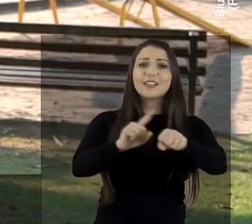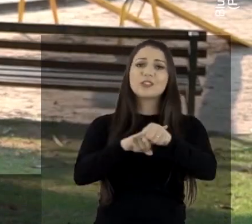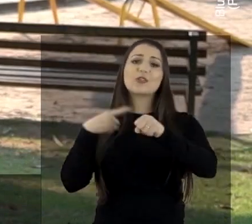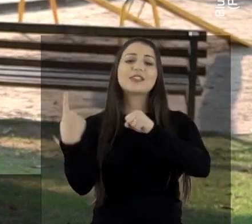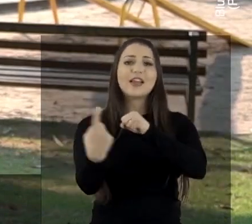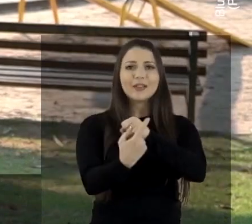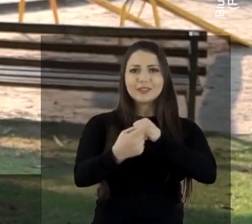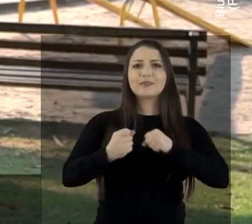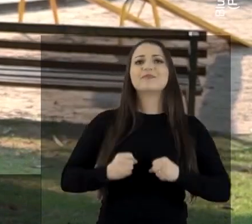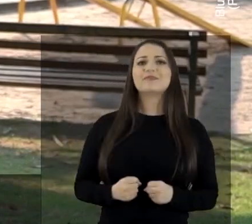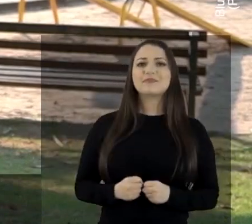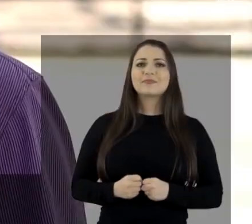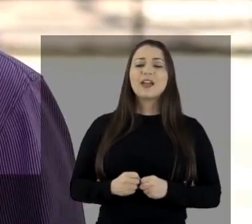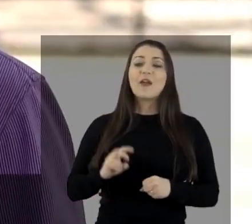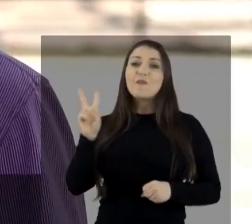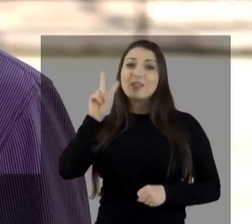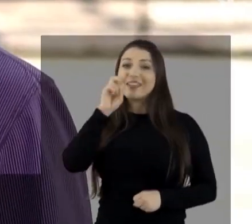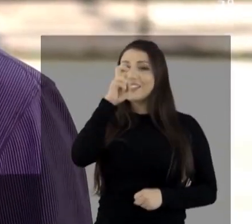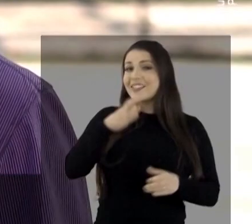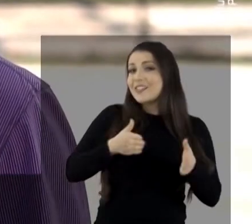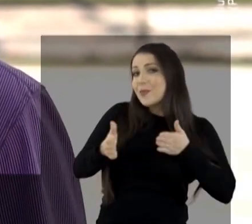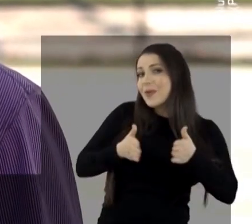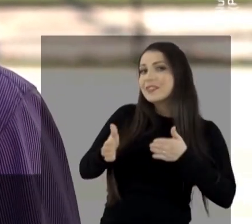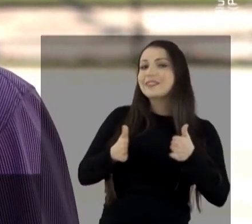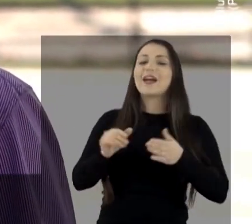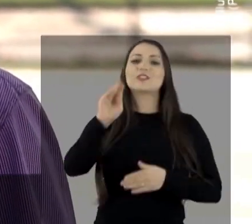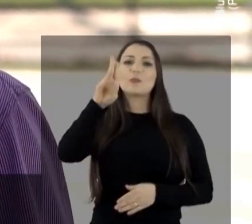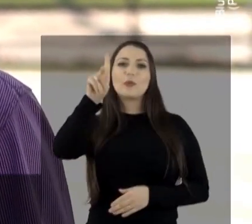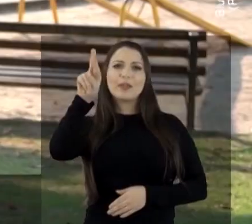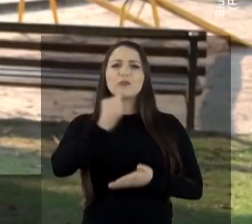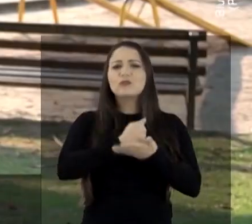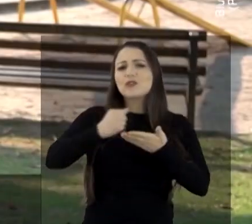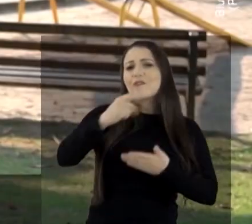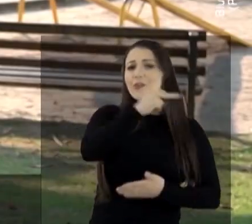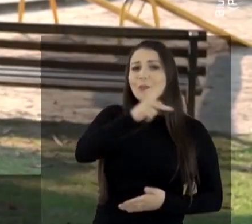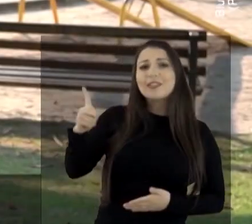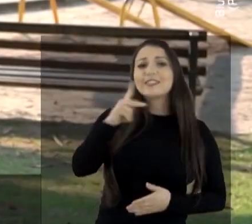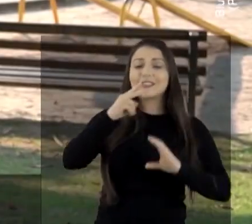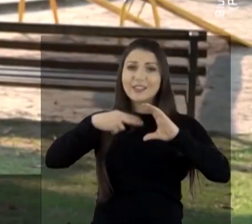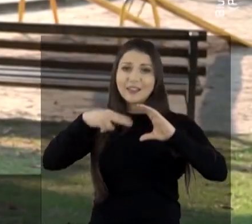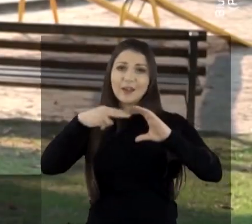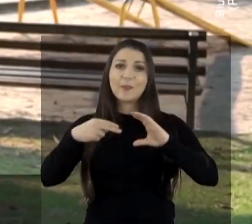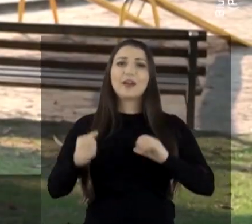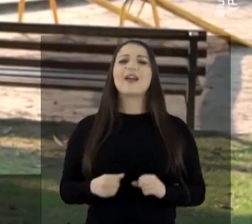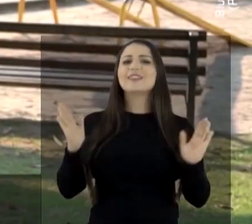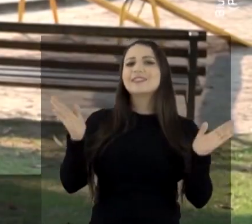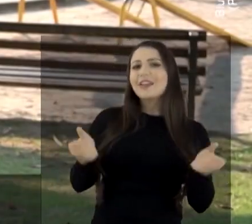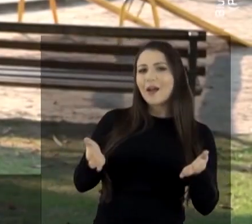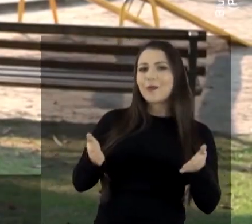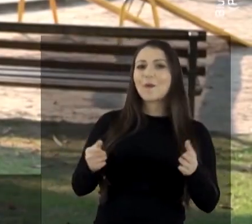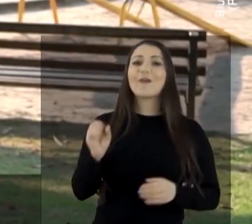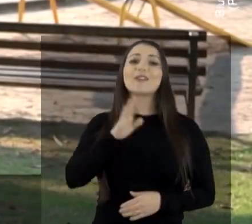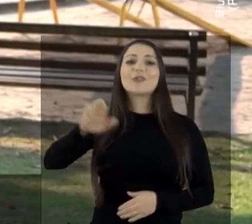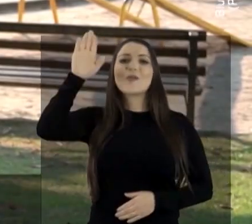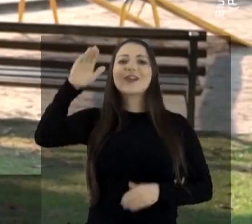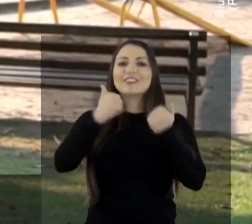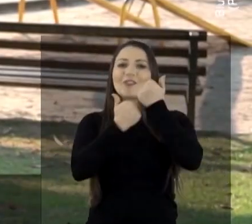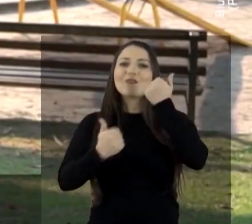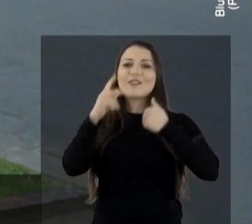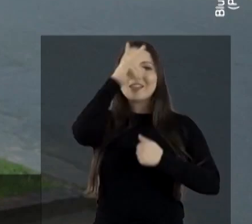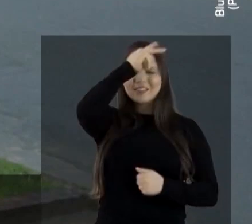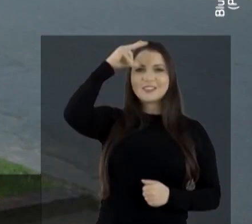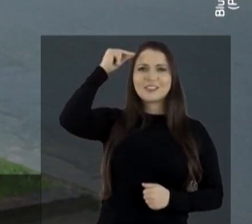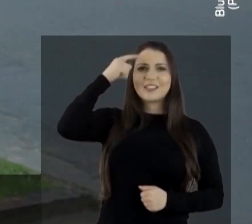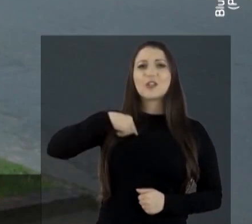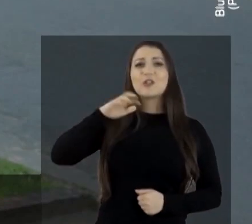militante dos movimentos sociais e vereador por cinco mandatos em Blumenau. Também fui presidente da Câmara e agora sou candidato a vice